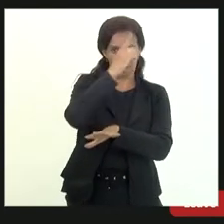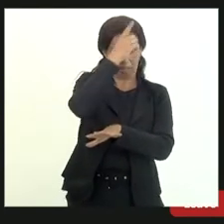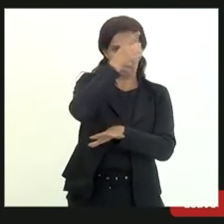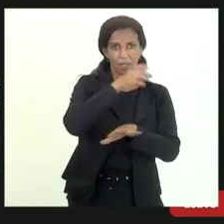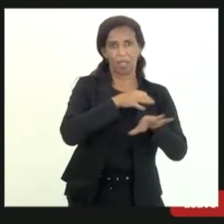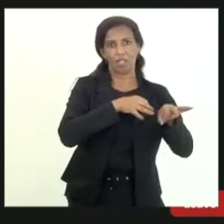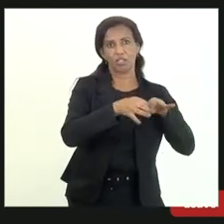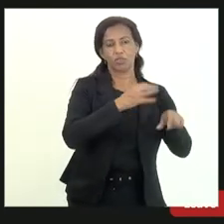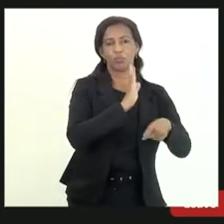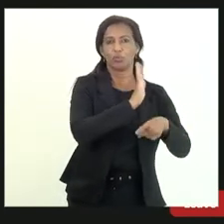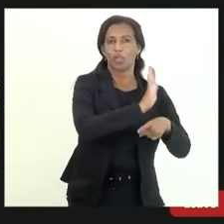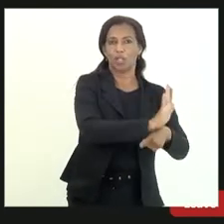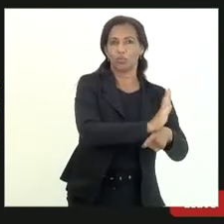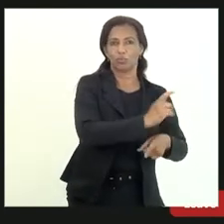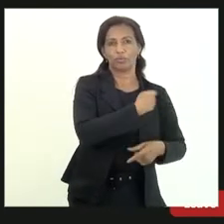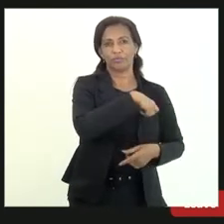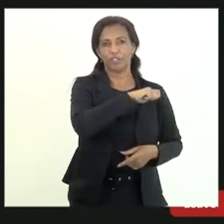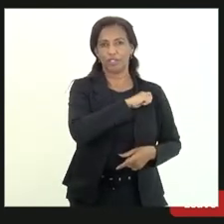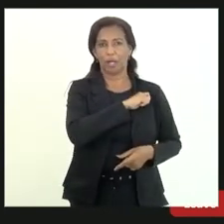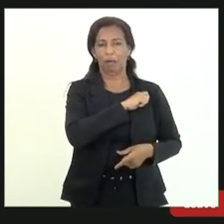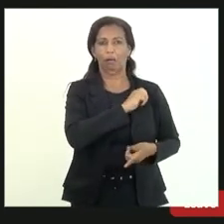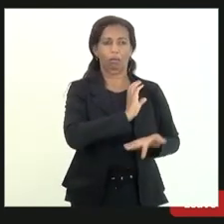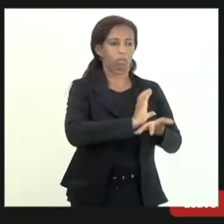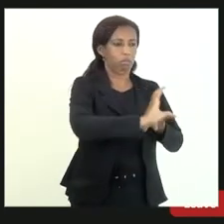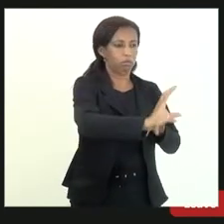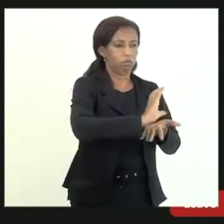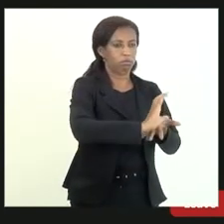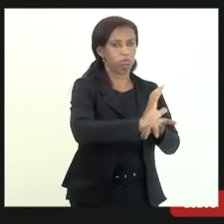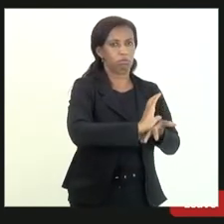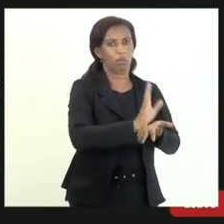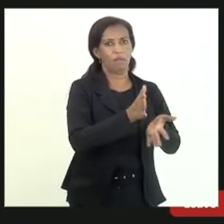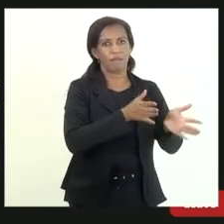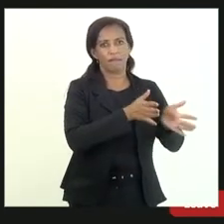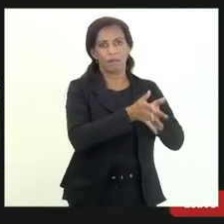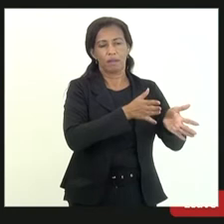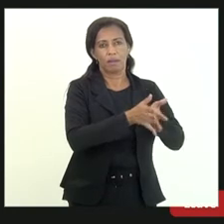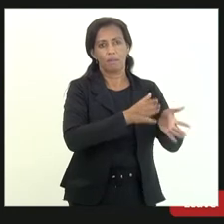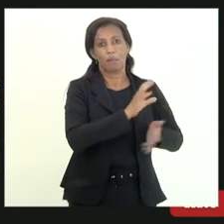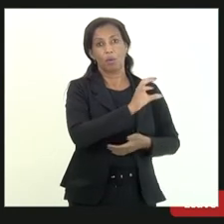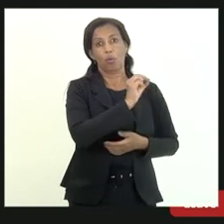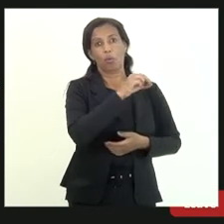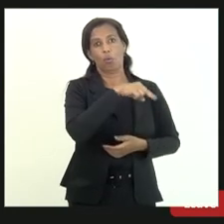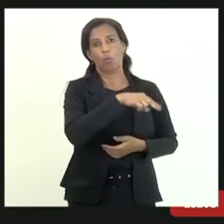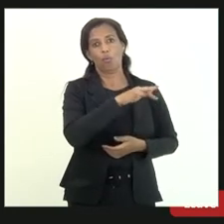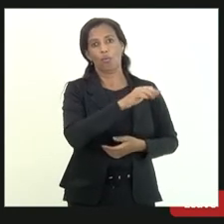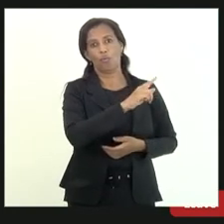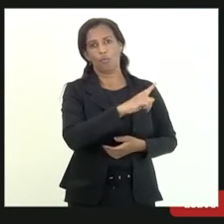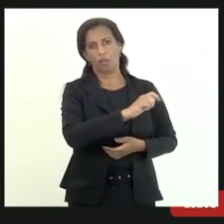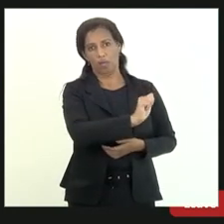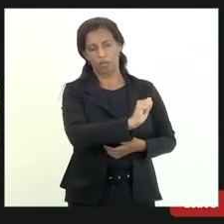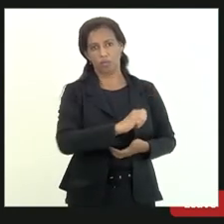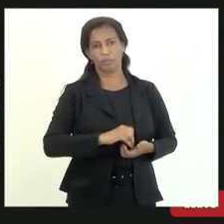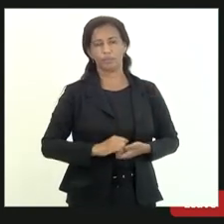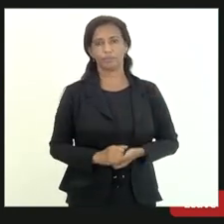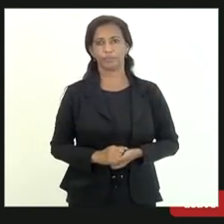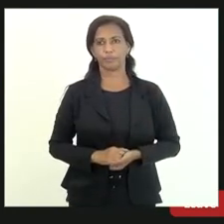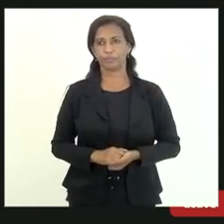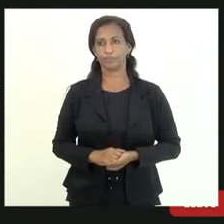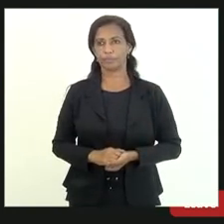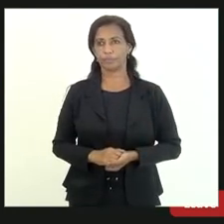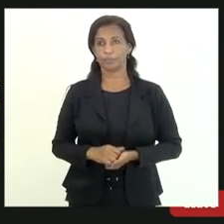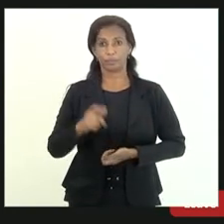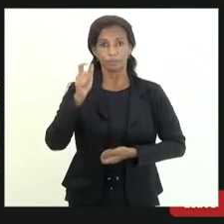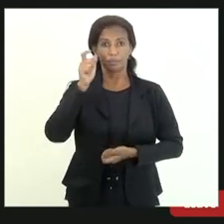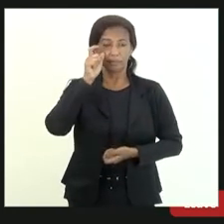tipo de benefício fiscal viabilizado pelo CONFAS e é